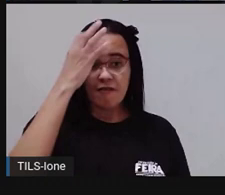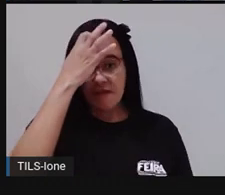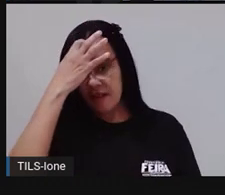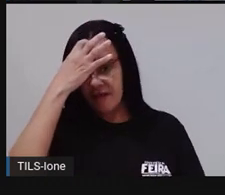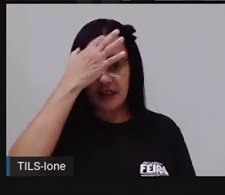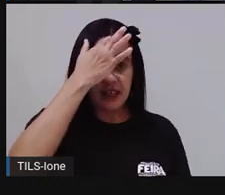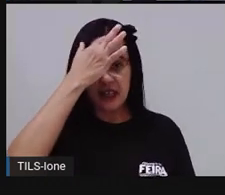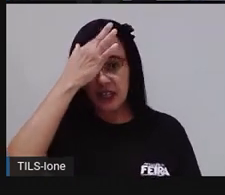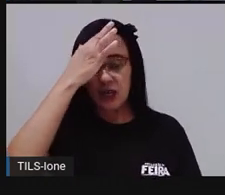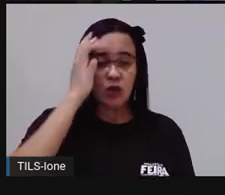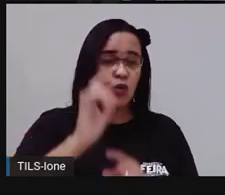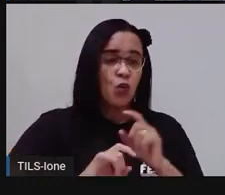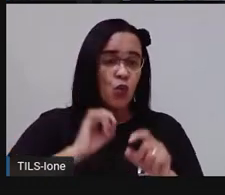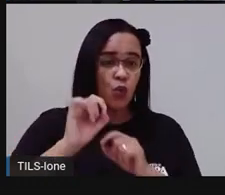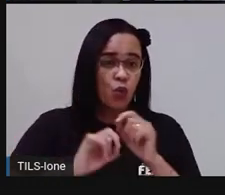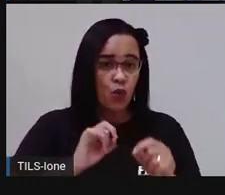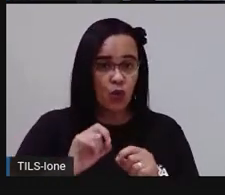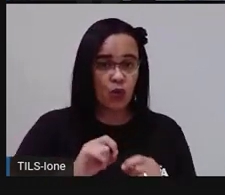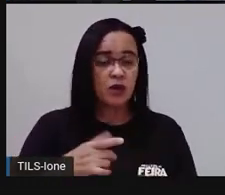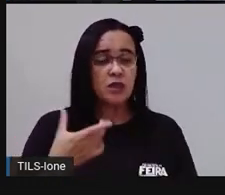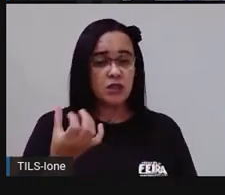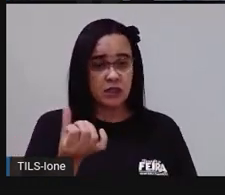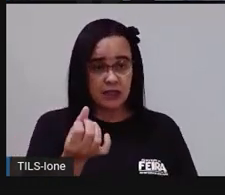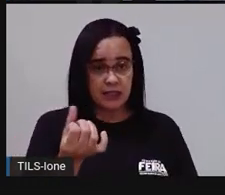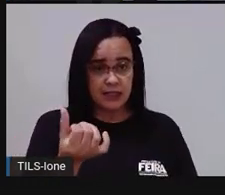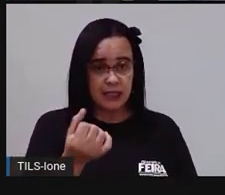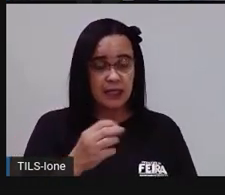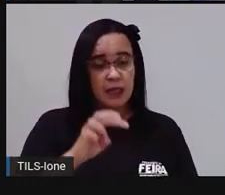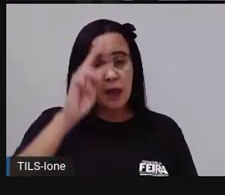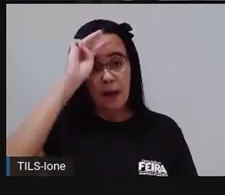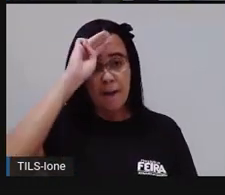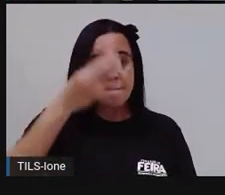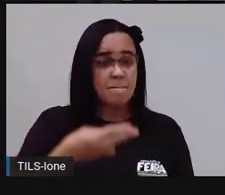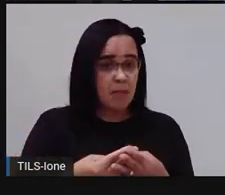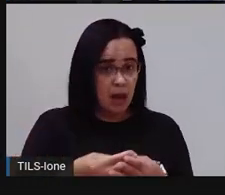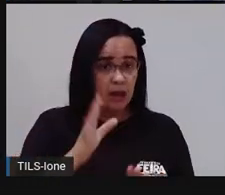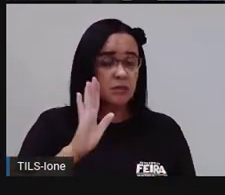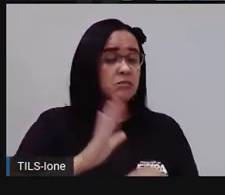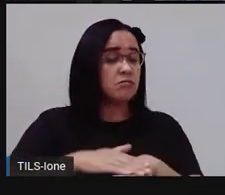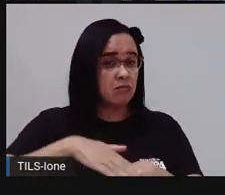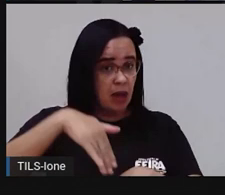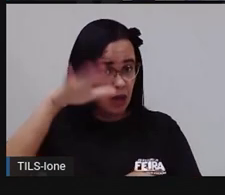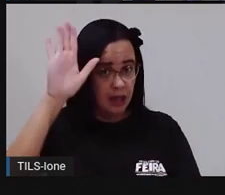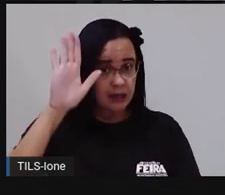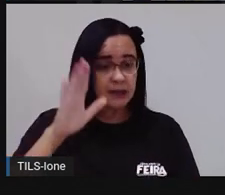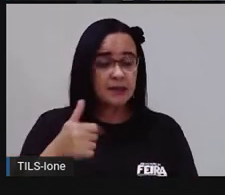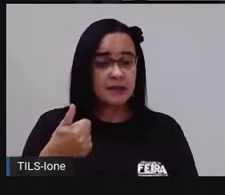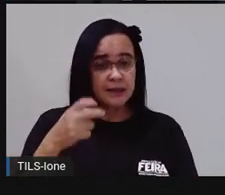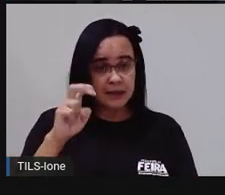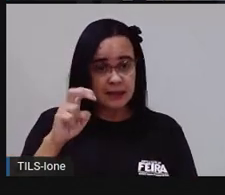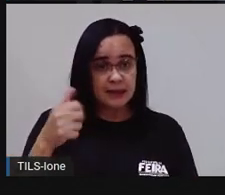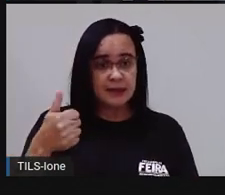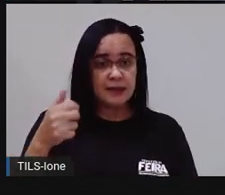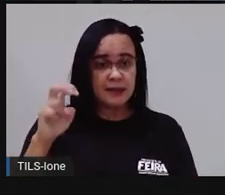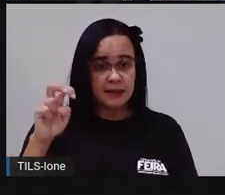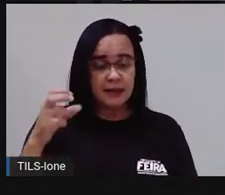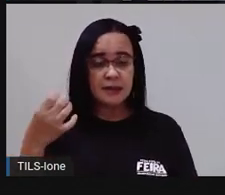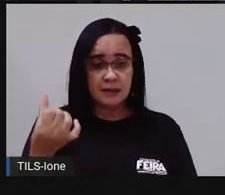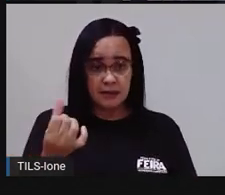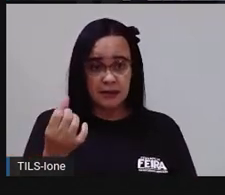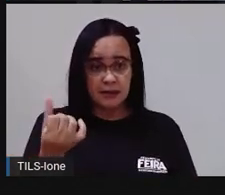No mês de março, ó, gastou um pouco mais, né? Estava em 15, depois 15, 16 e